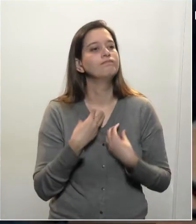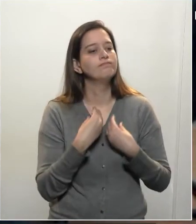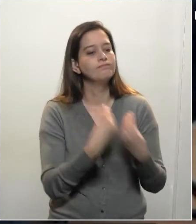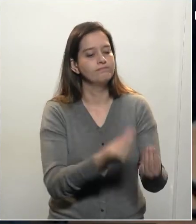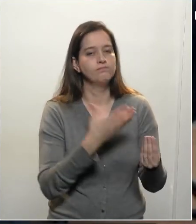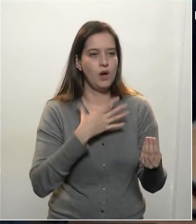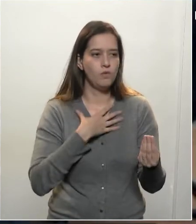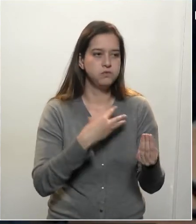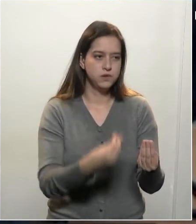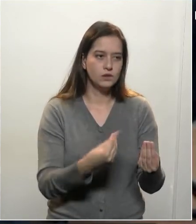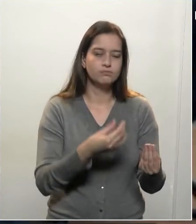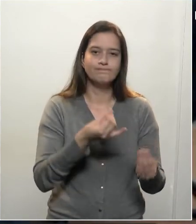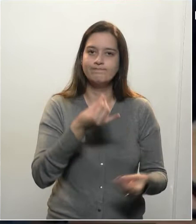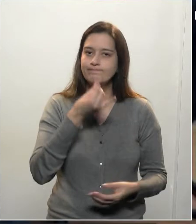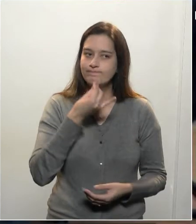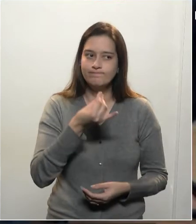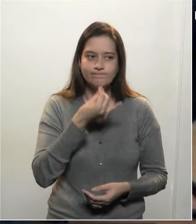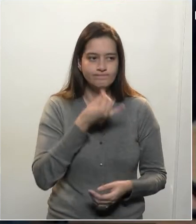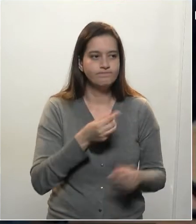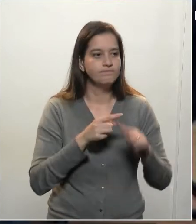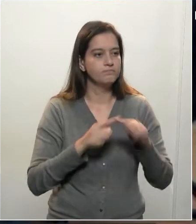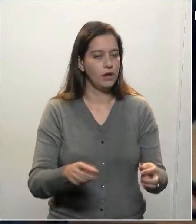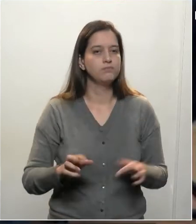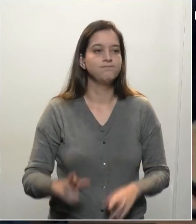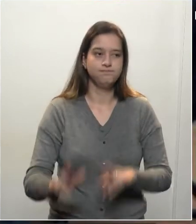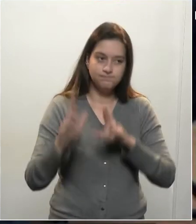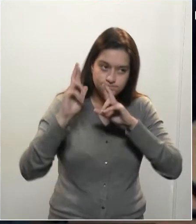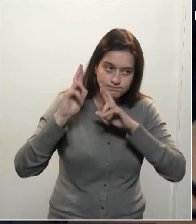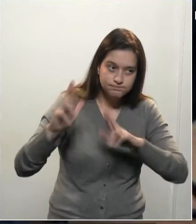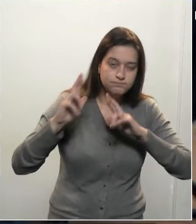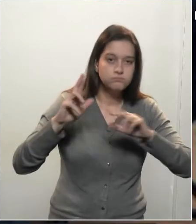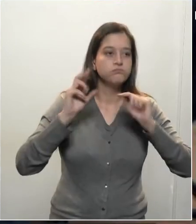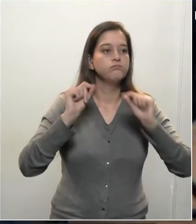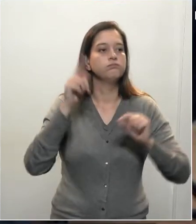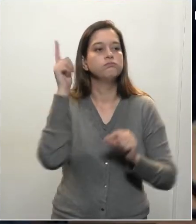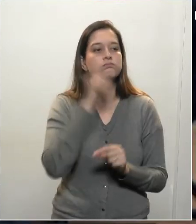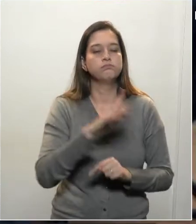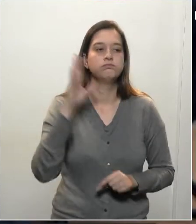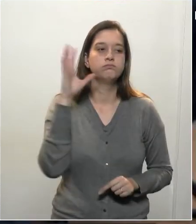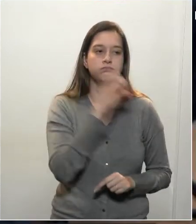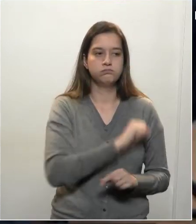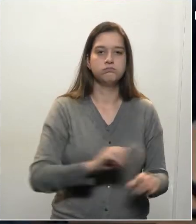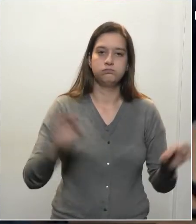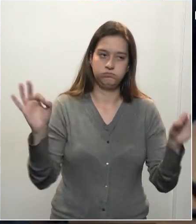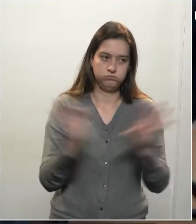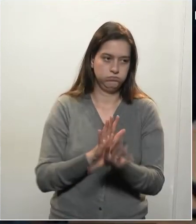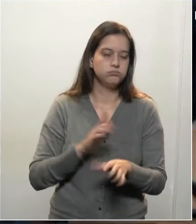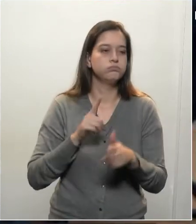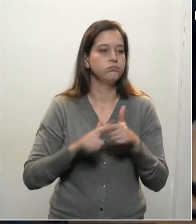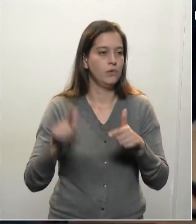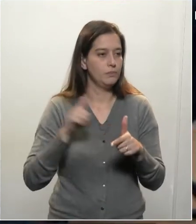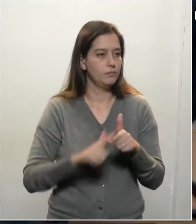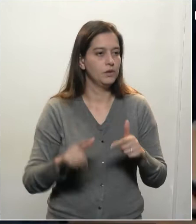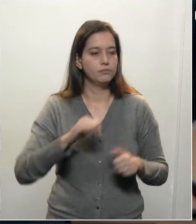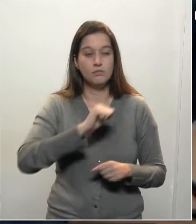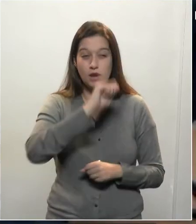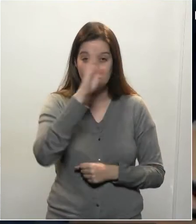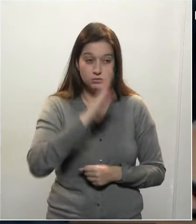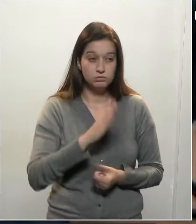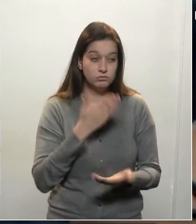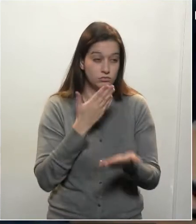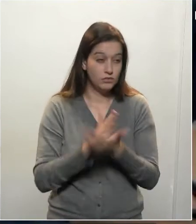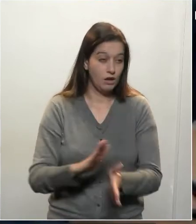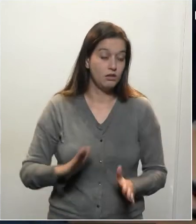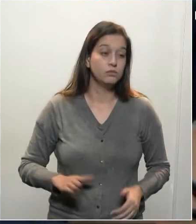Espero que nós possamos sair dessa o mais breve possível, que o nosso país possa sair disso. O presidente sabe,